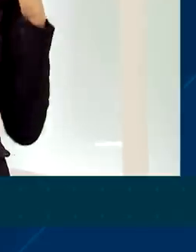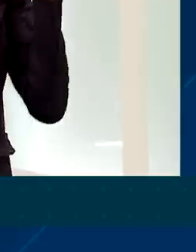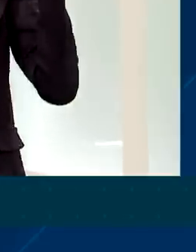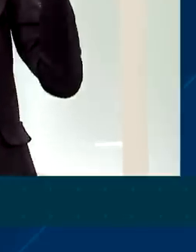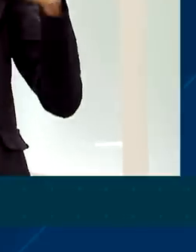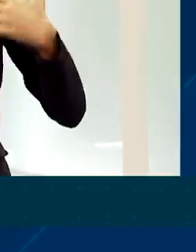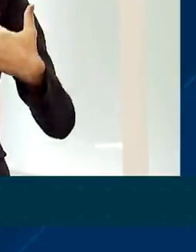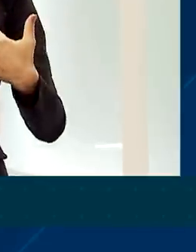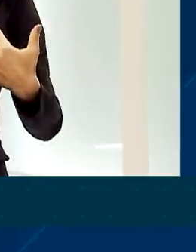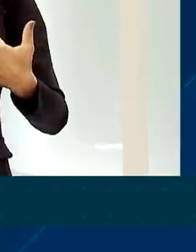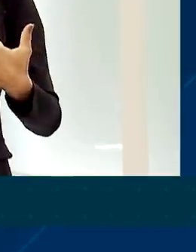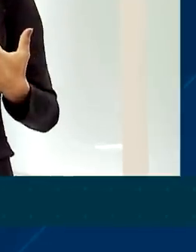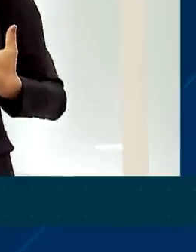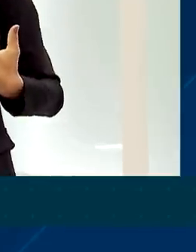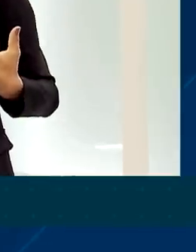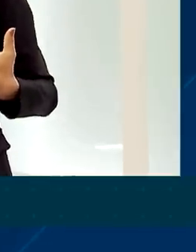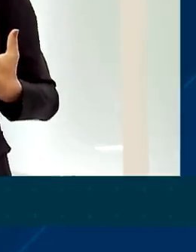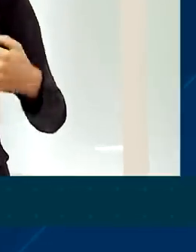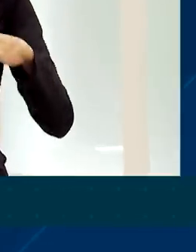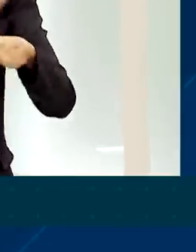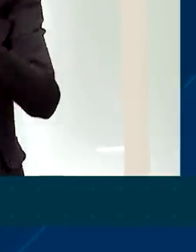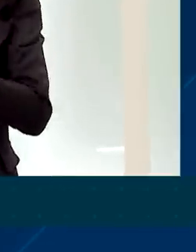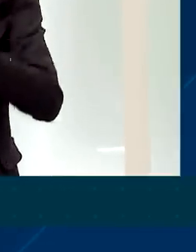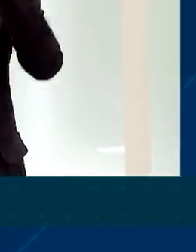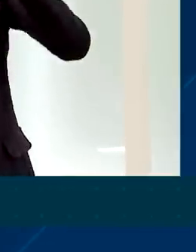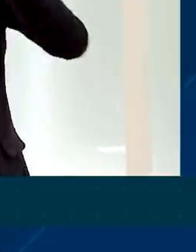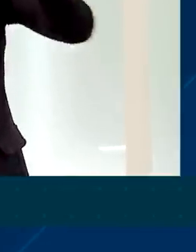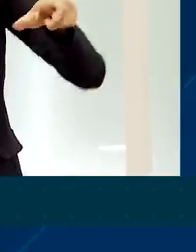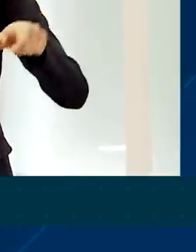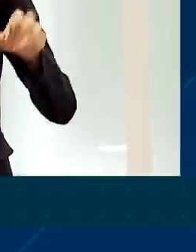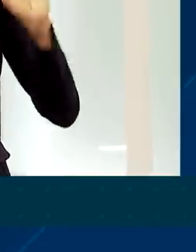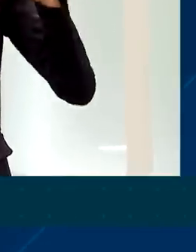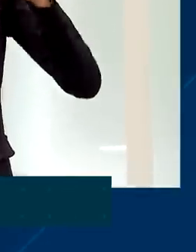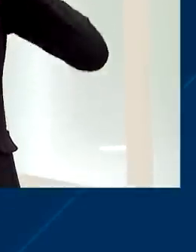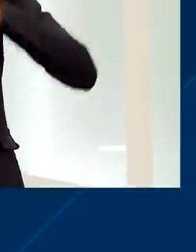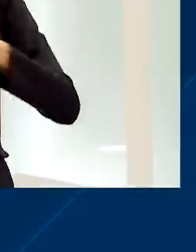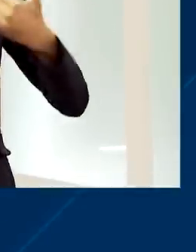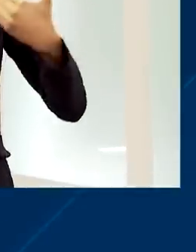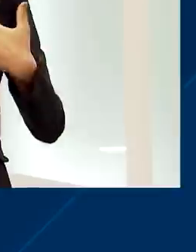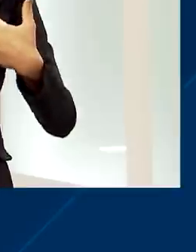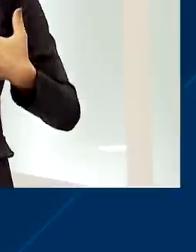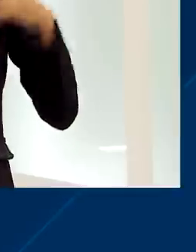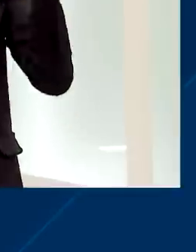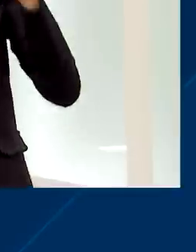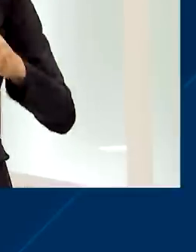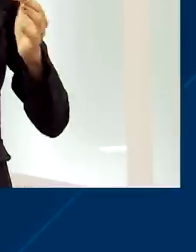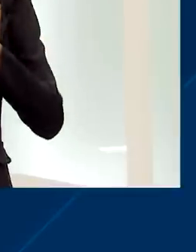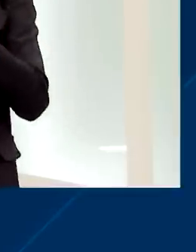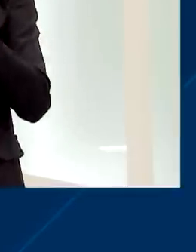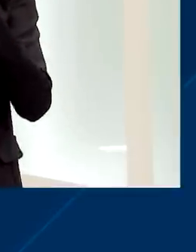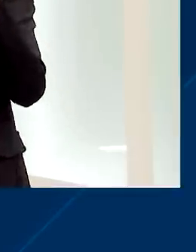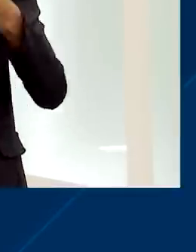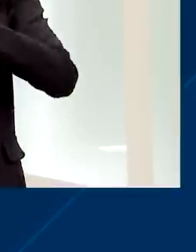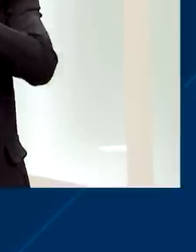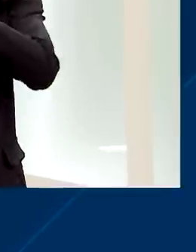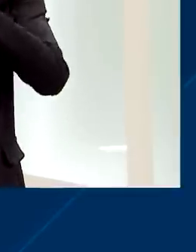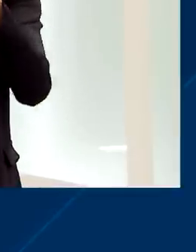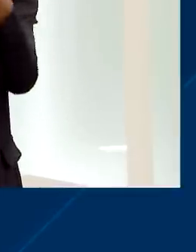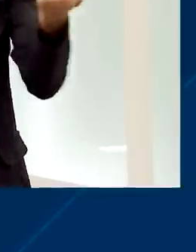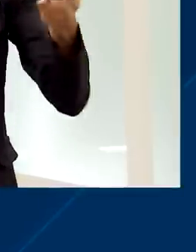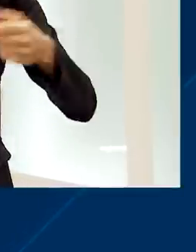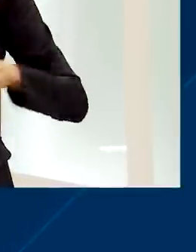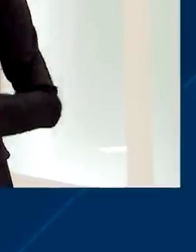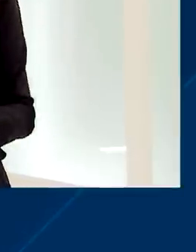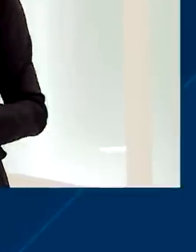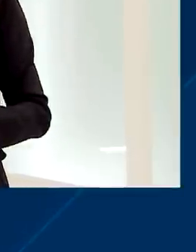vou ser grande, né, eu quero ser uma pessoa muito boa e ajudar as outras pessoas. Espero que você seja como eu. Fico muito feliz de estar aqui com vocês e